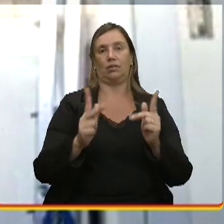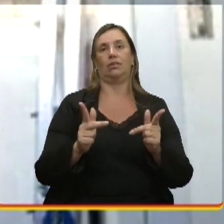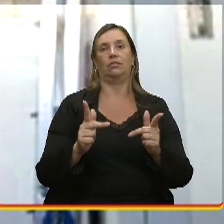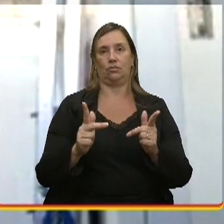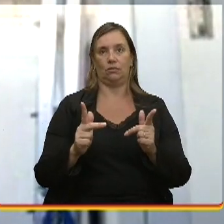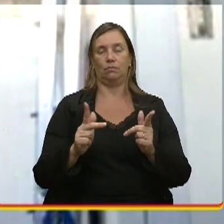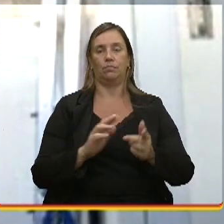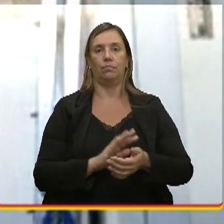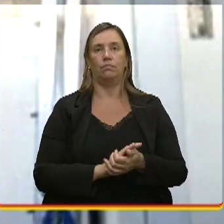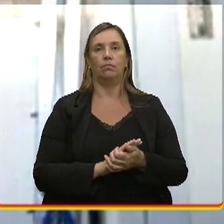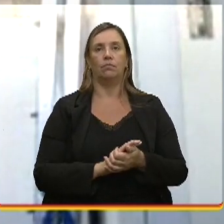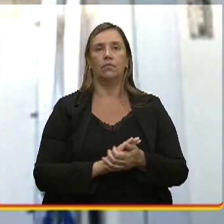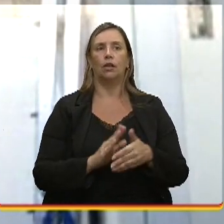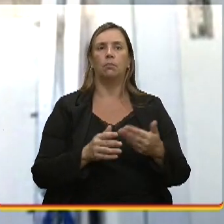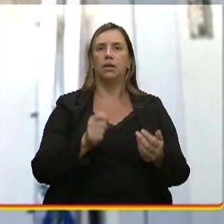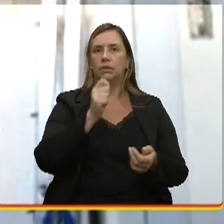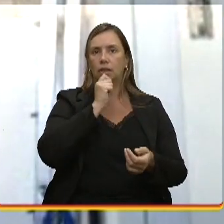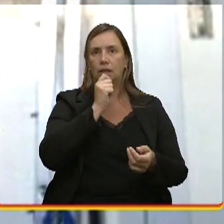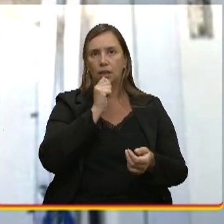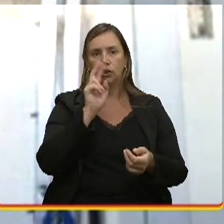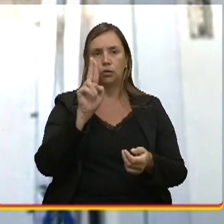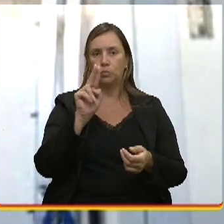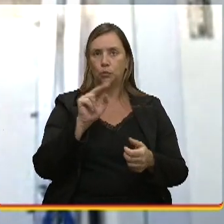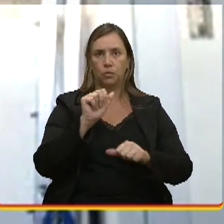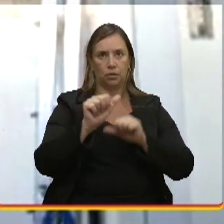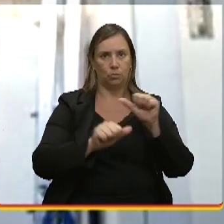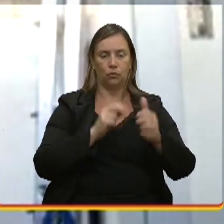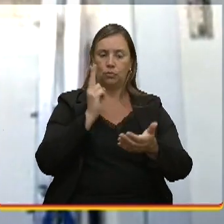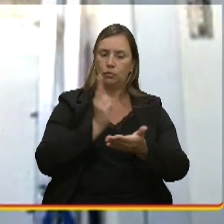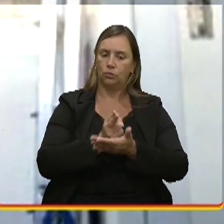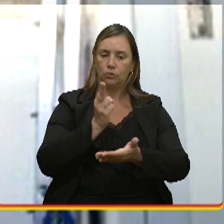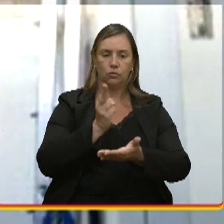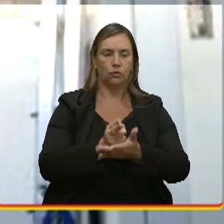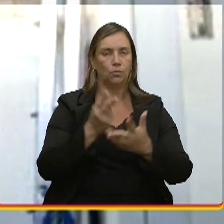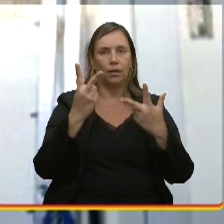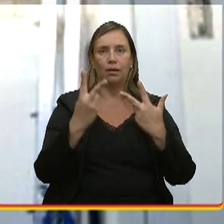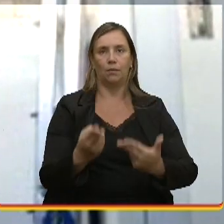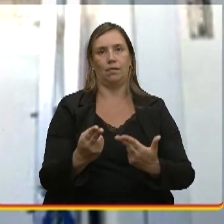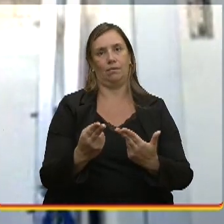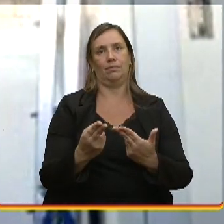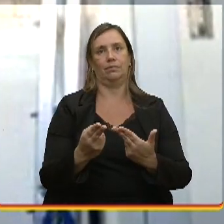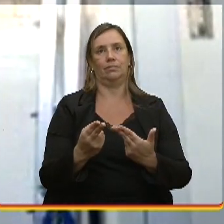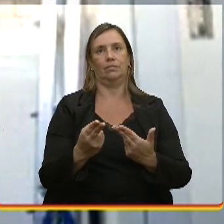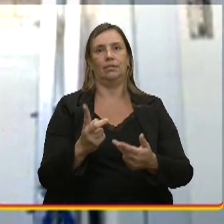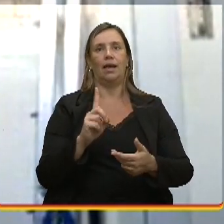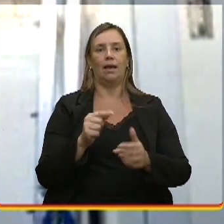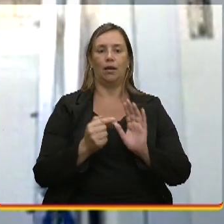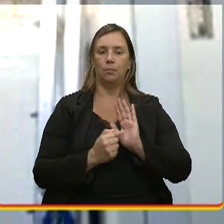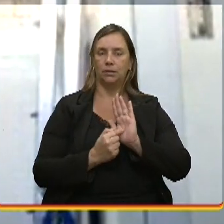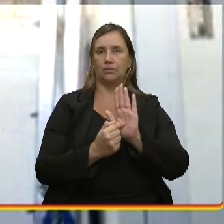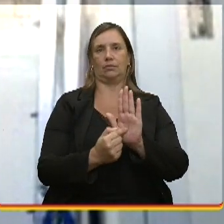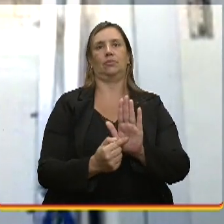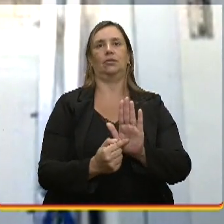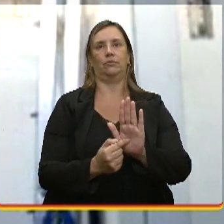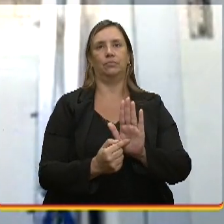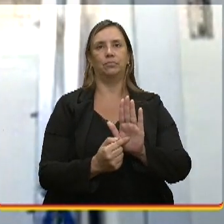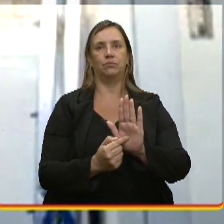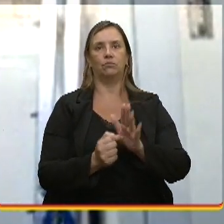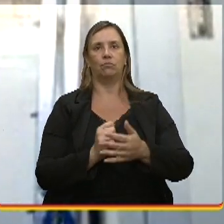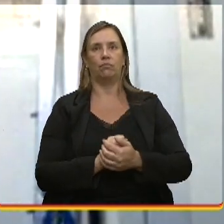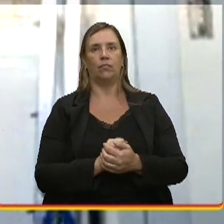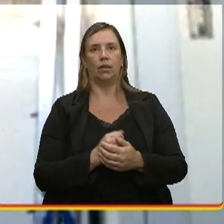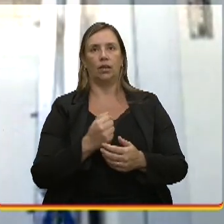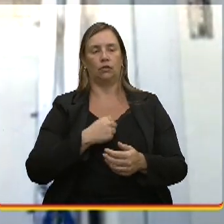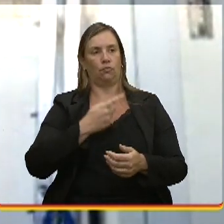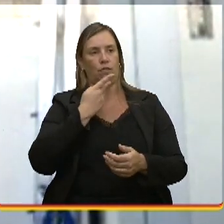Mas uma coisa que ainda não mudou em 10 anos, praticamente, é na apresentação. Quando tu fala